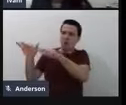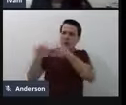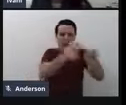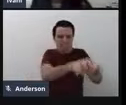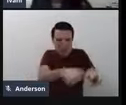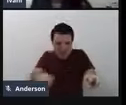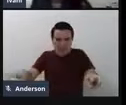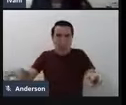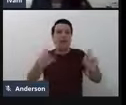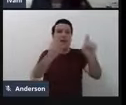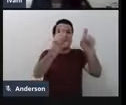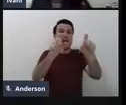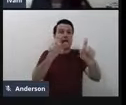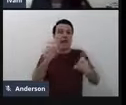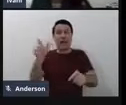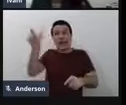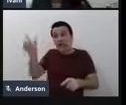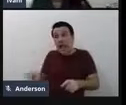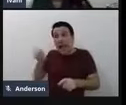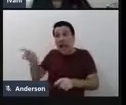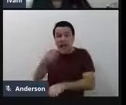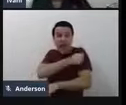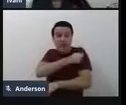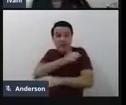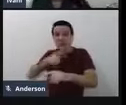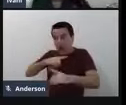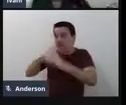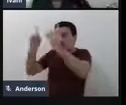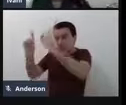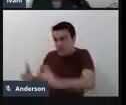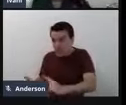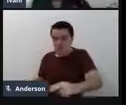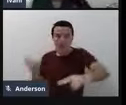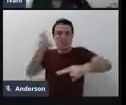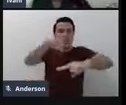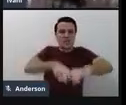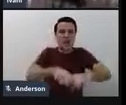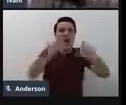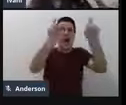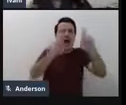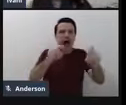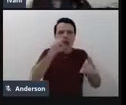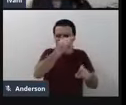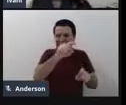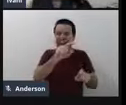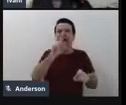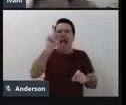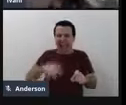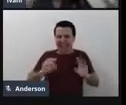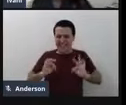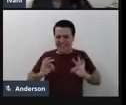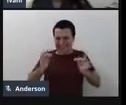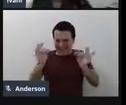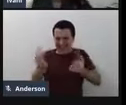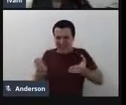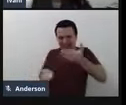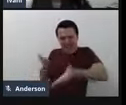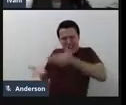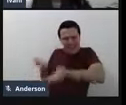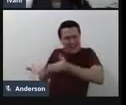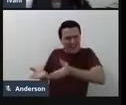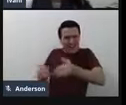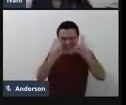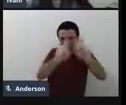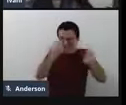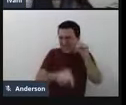computador onde sentou a criança com deficiência, ele não passa a ser um recurso de tecnologia assim, né? Não é o computador que